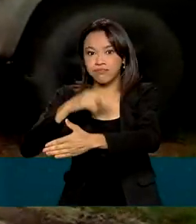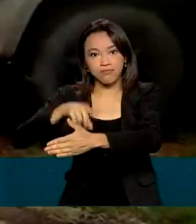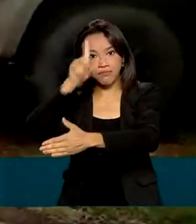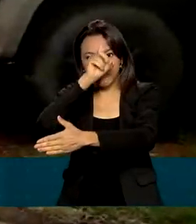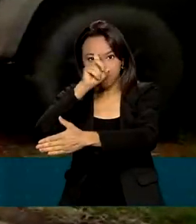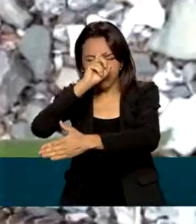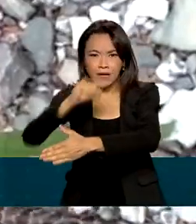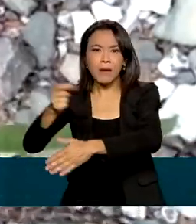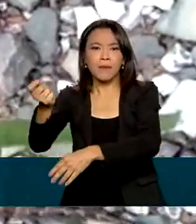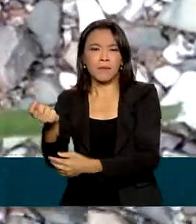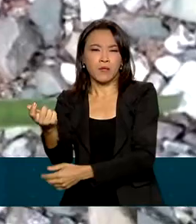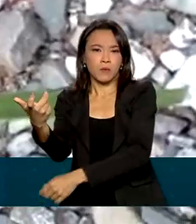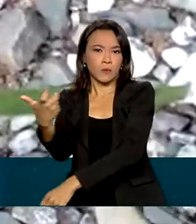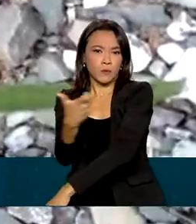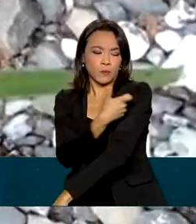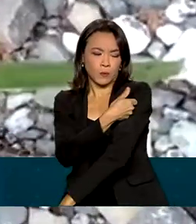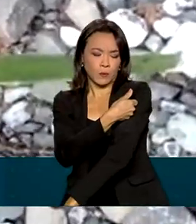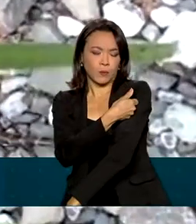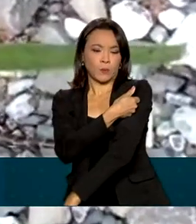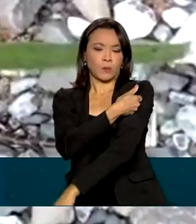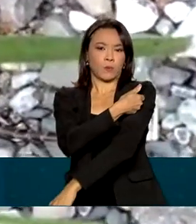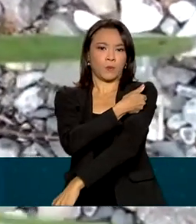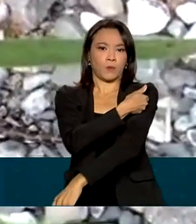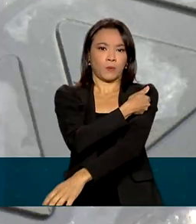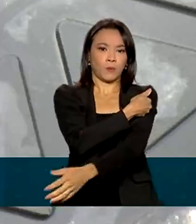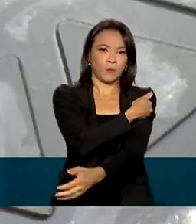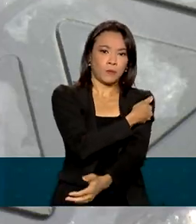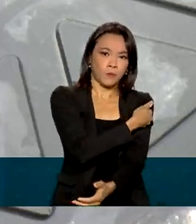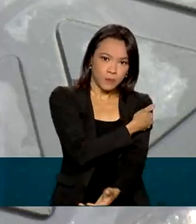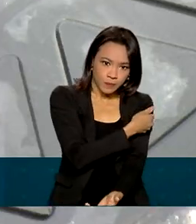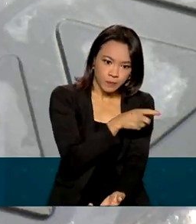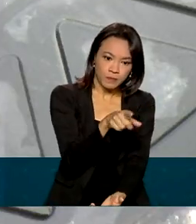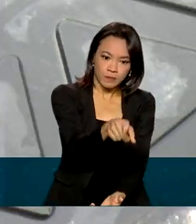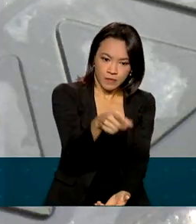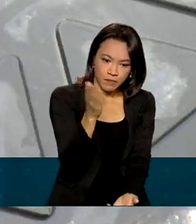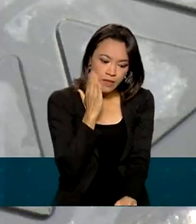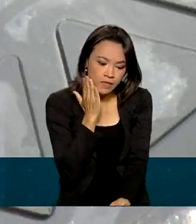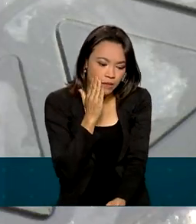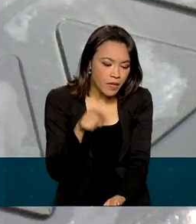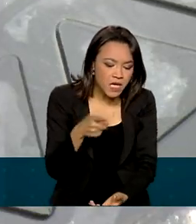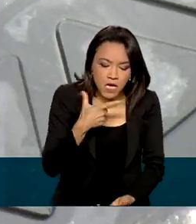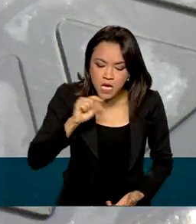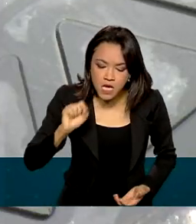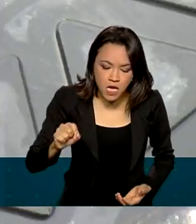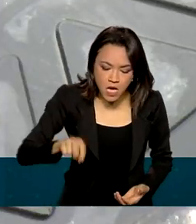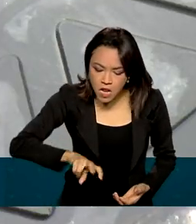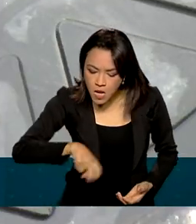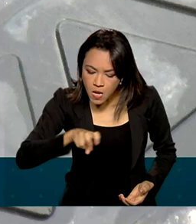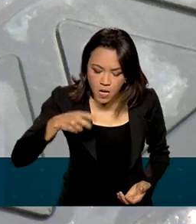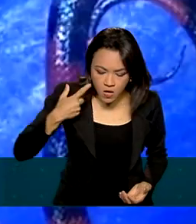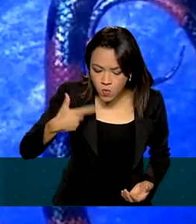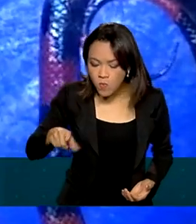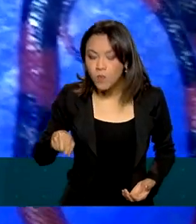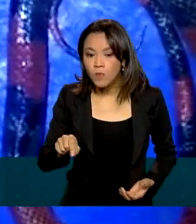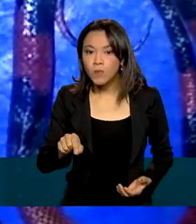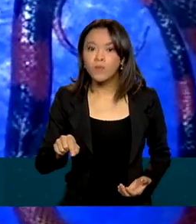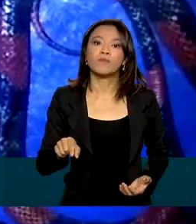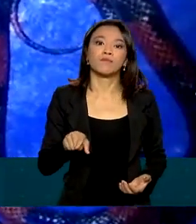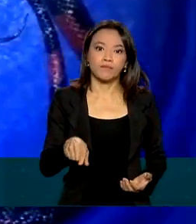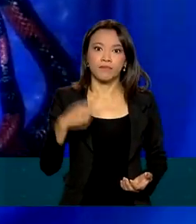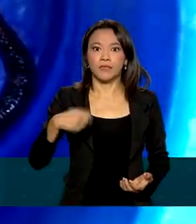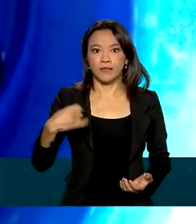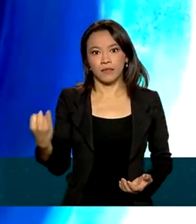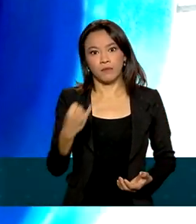antiofítico, tirar foto ou um vídeo do animal, da serpente ou outra pessoa, porque vai ser importante para